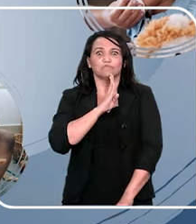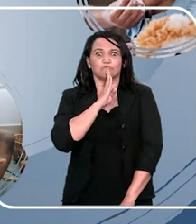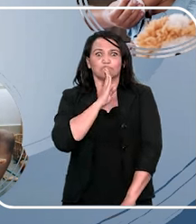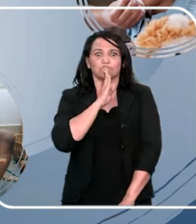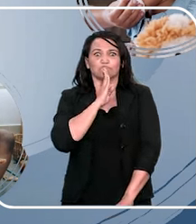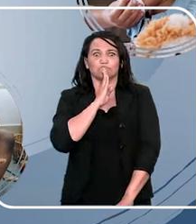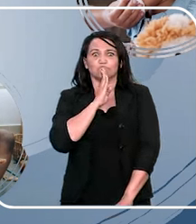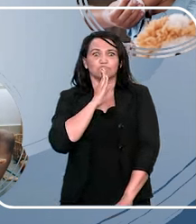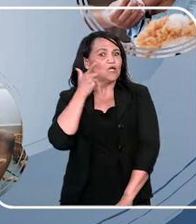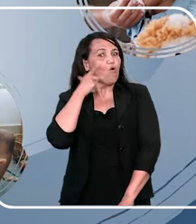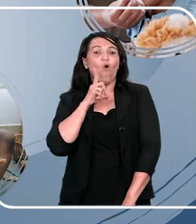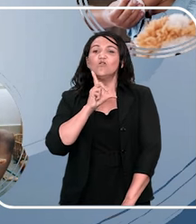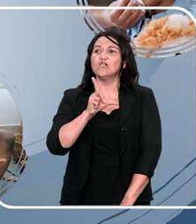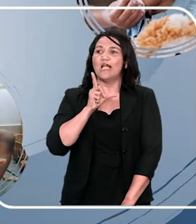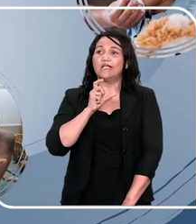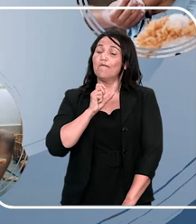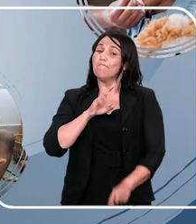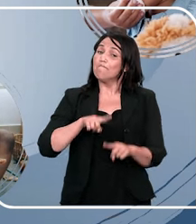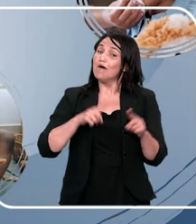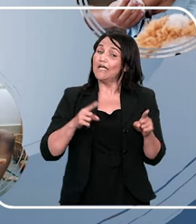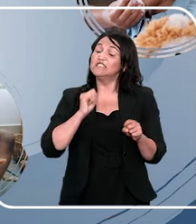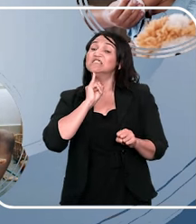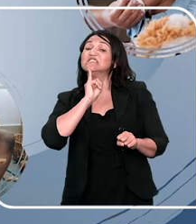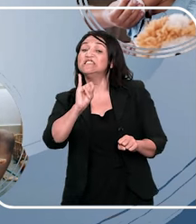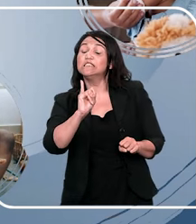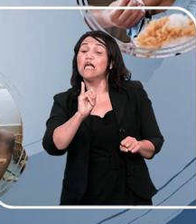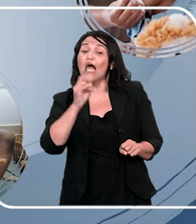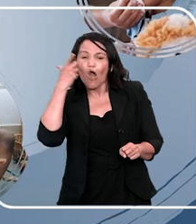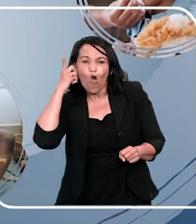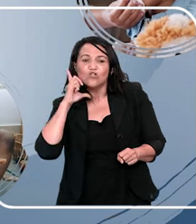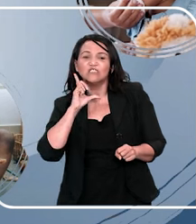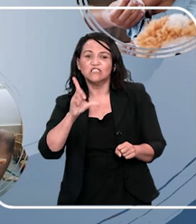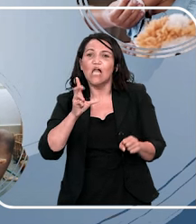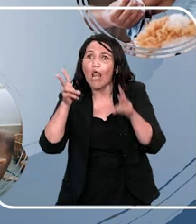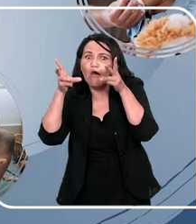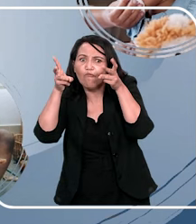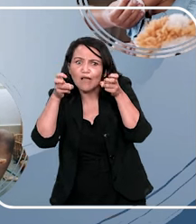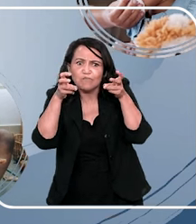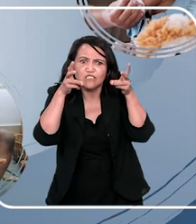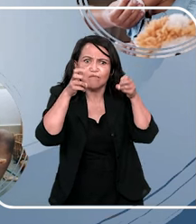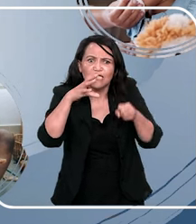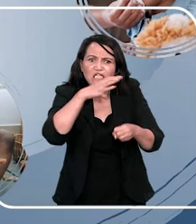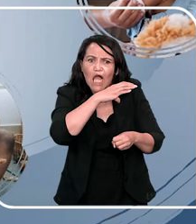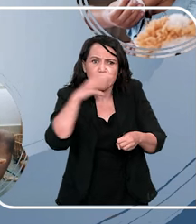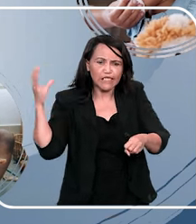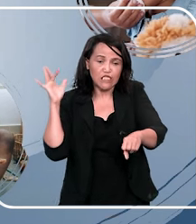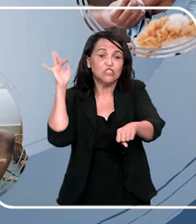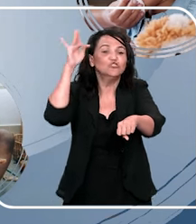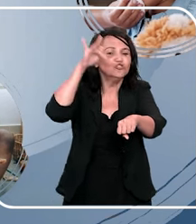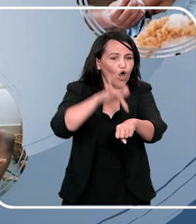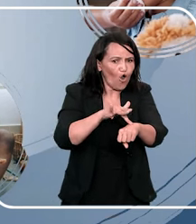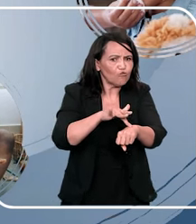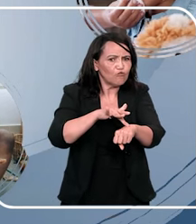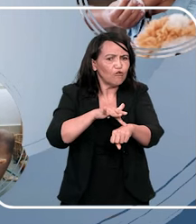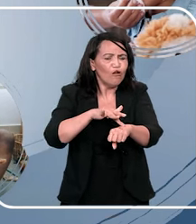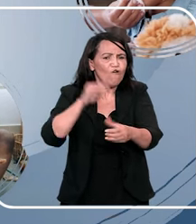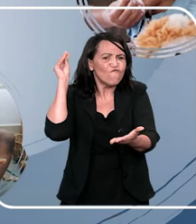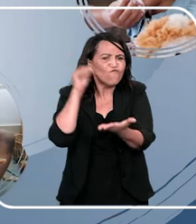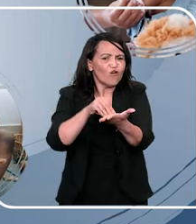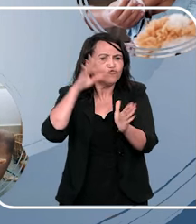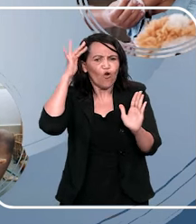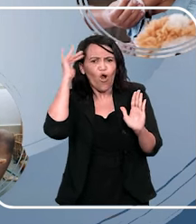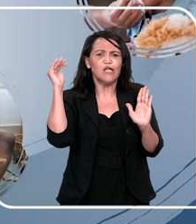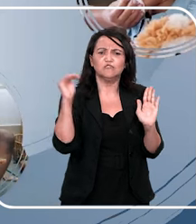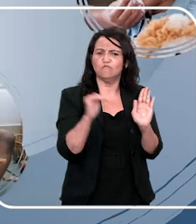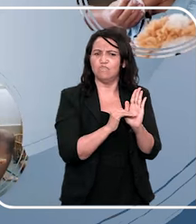não consegue nem falar o não, mas se ela conseguir falar o não, ela já vai perceber que aquele adulto foi desrespeitoso, antes de